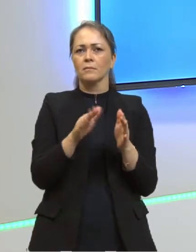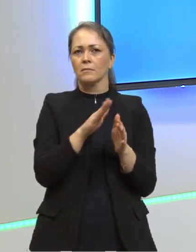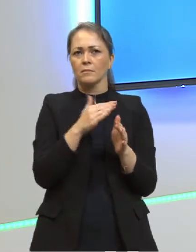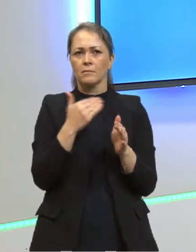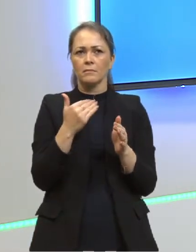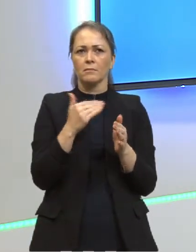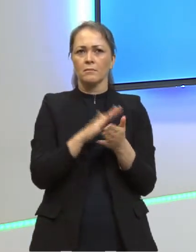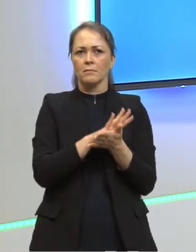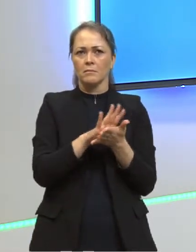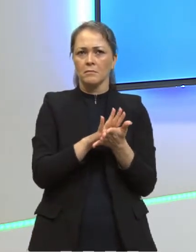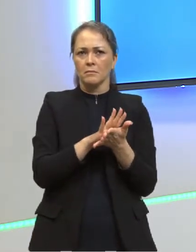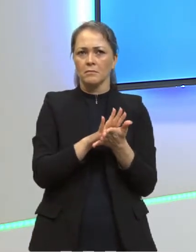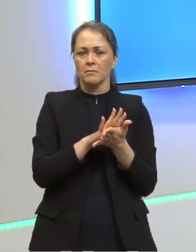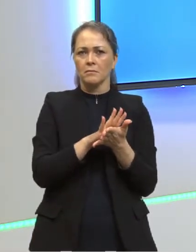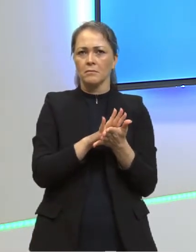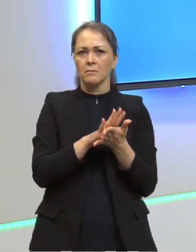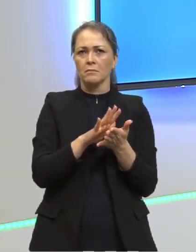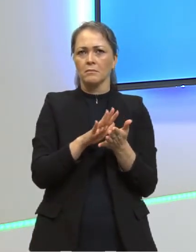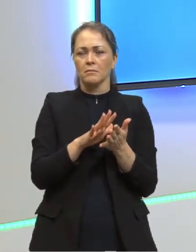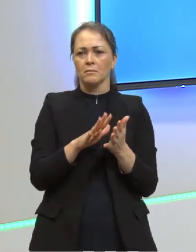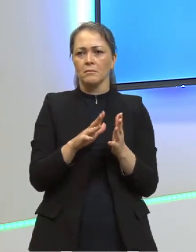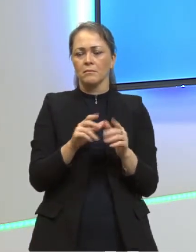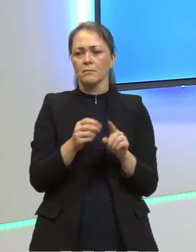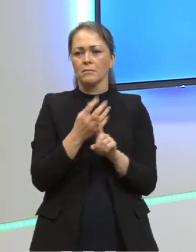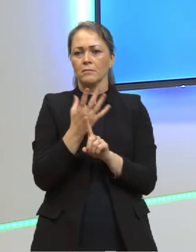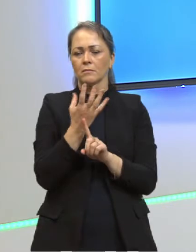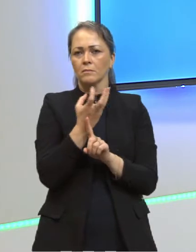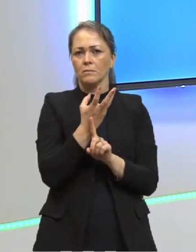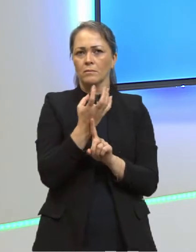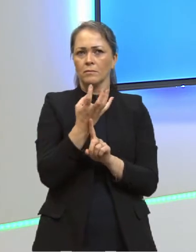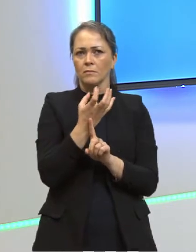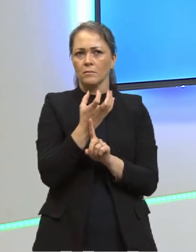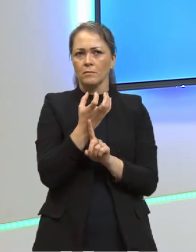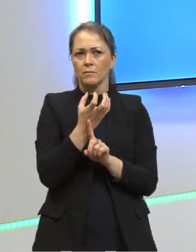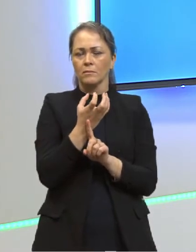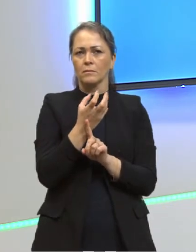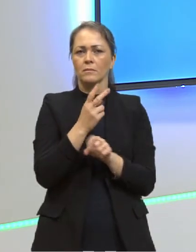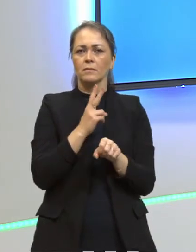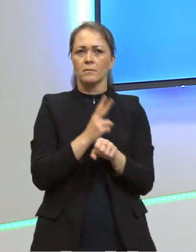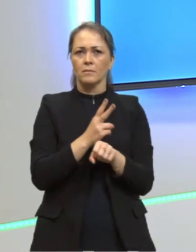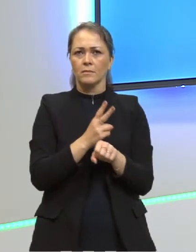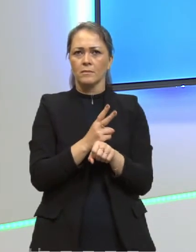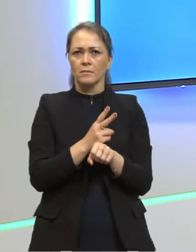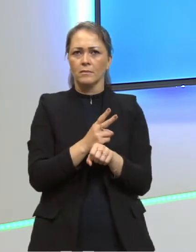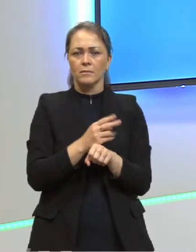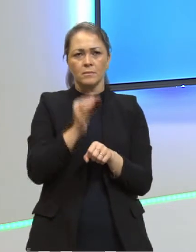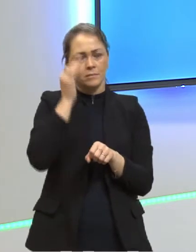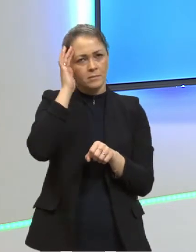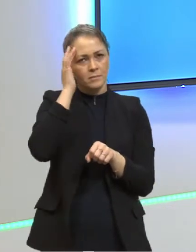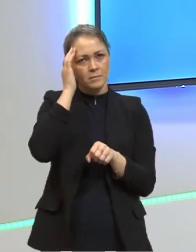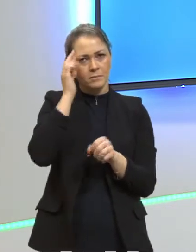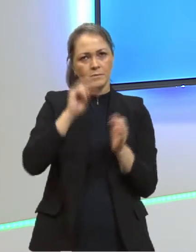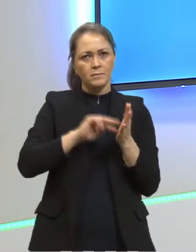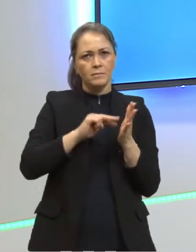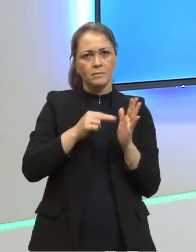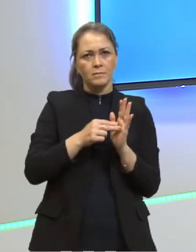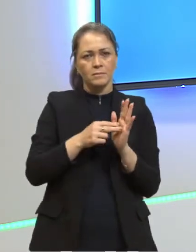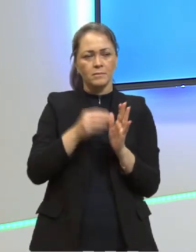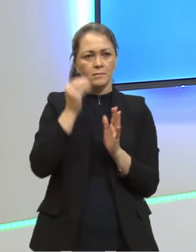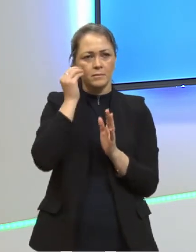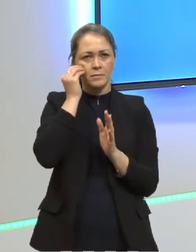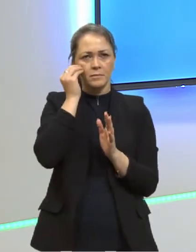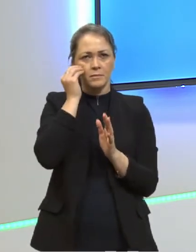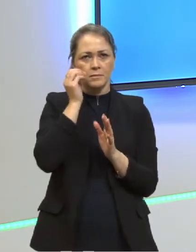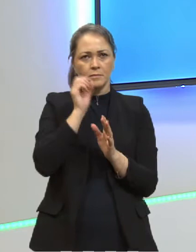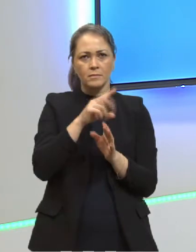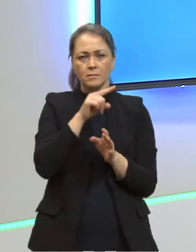todo mundo, um isqueiro, uma vela, por exemplo. Então, a gente tem que ter um certo cuidado e entender isso. Experimentalmente,